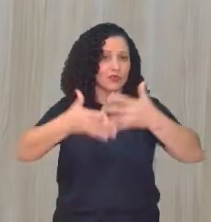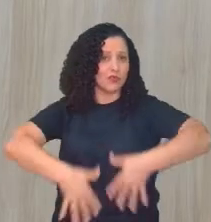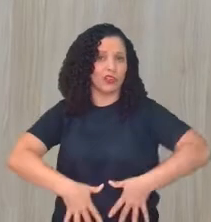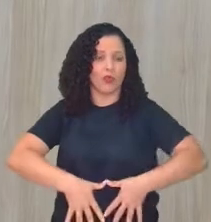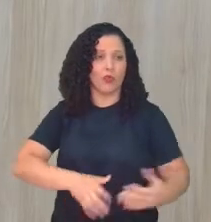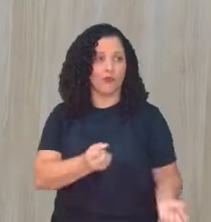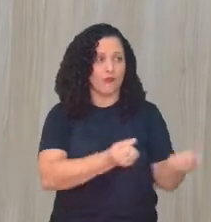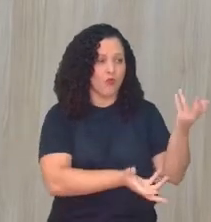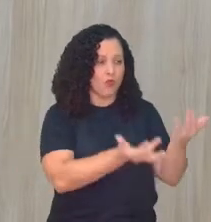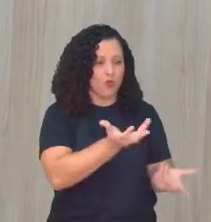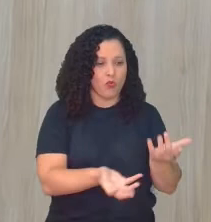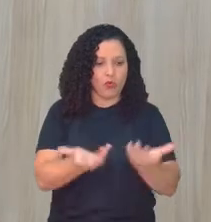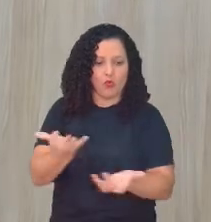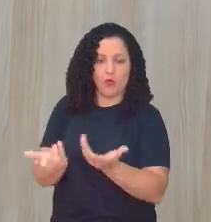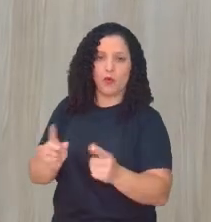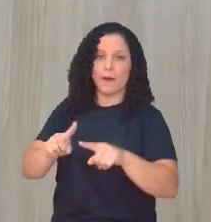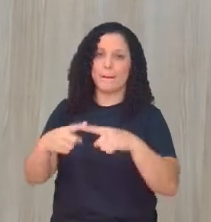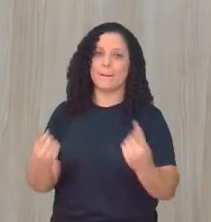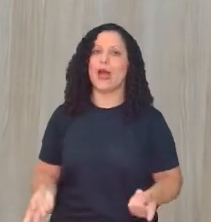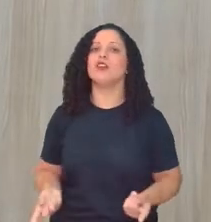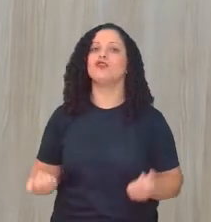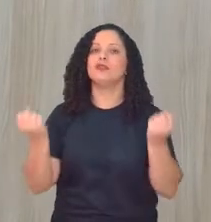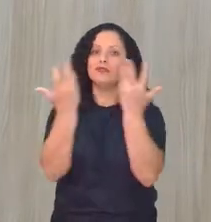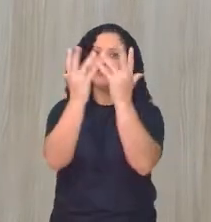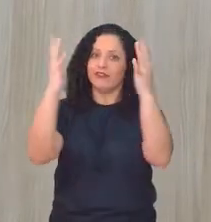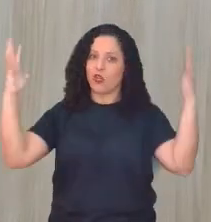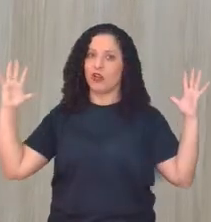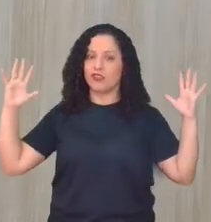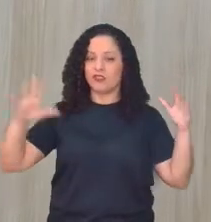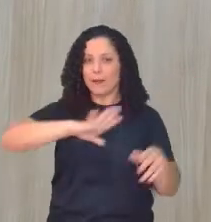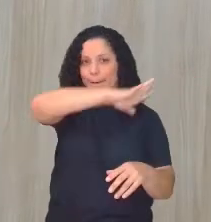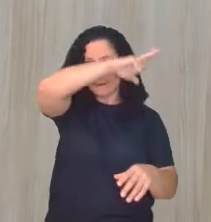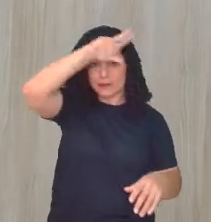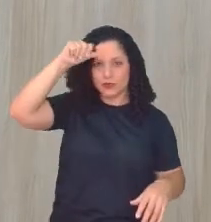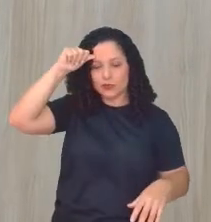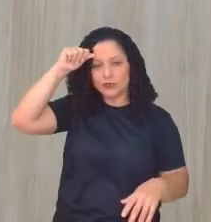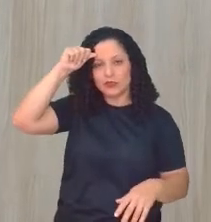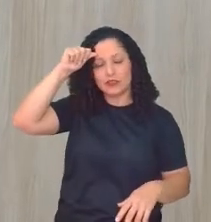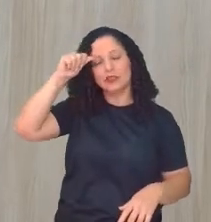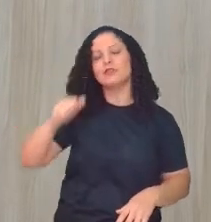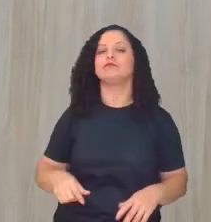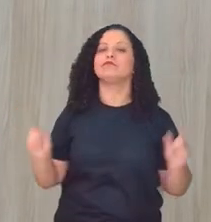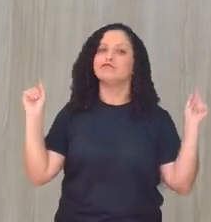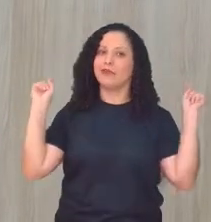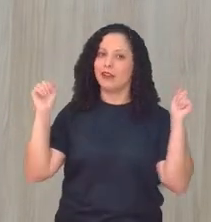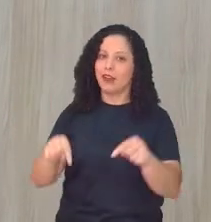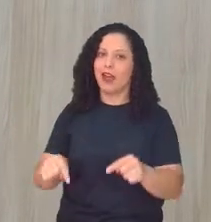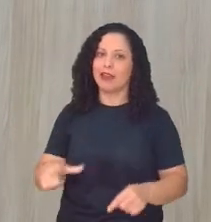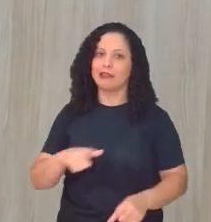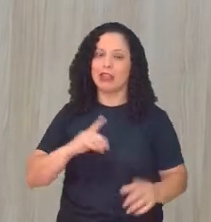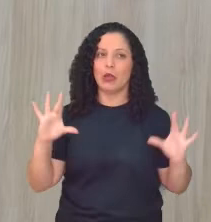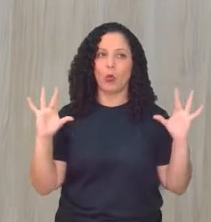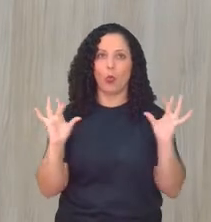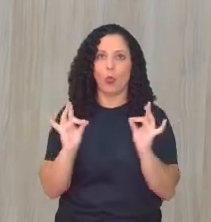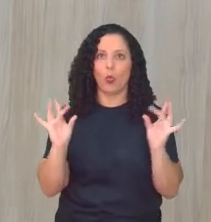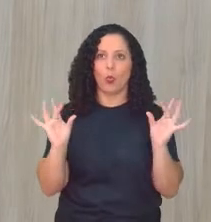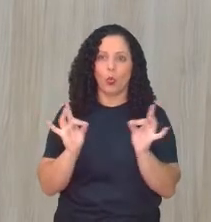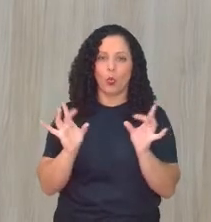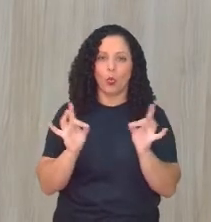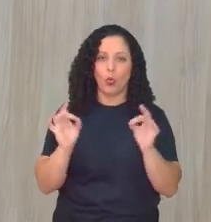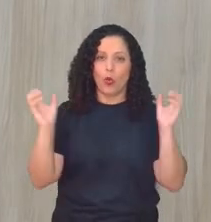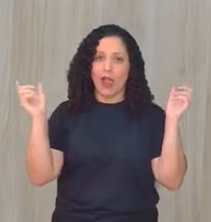floresta amazônica, professor Gilson, que é uma floresta de alta umidade, né? Com